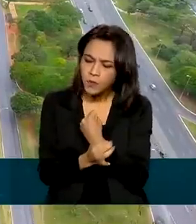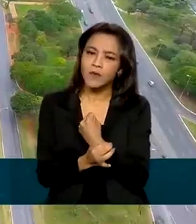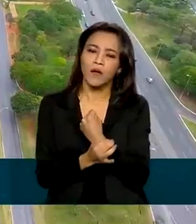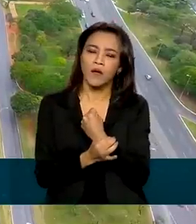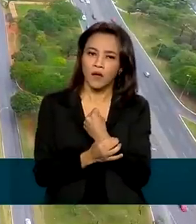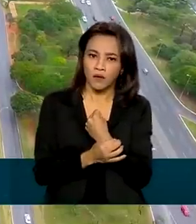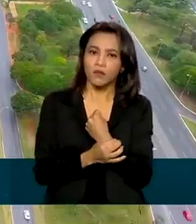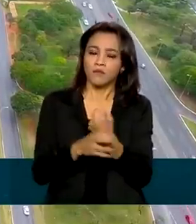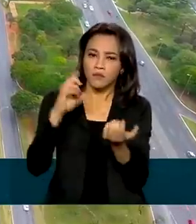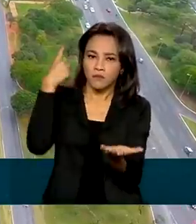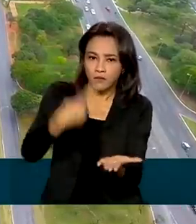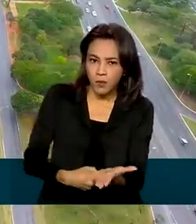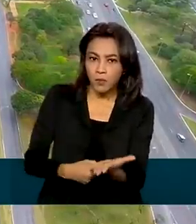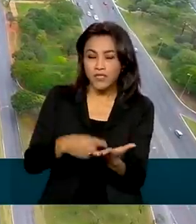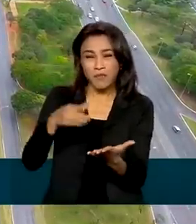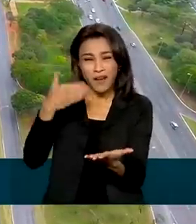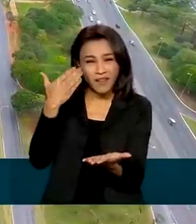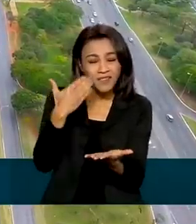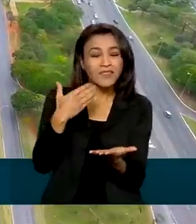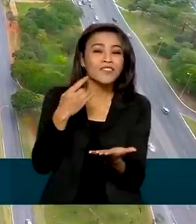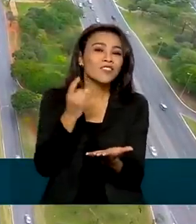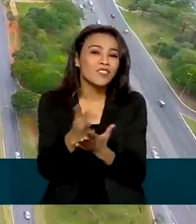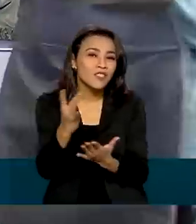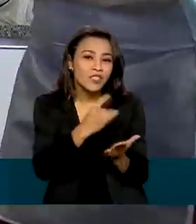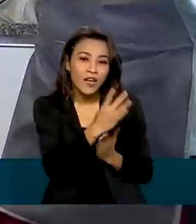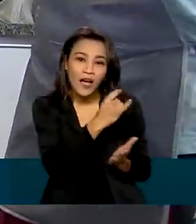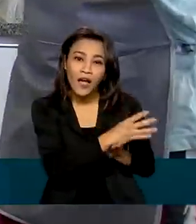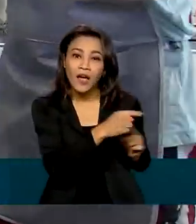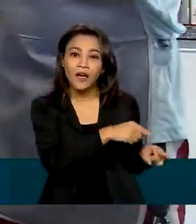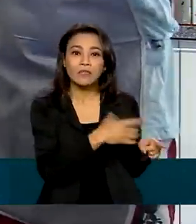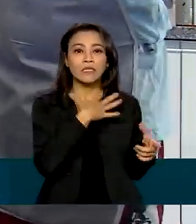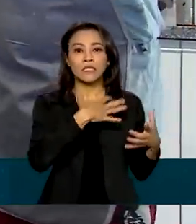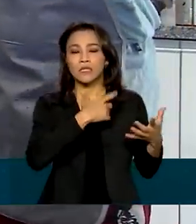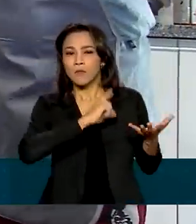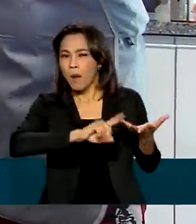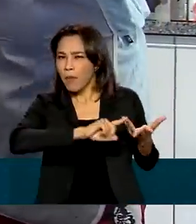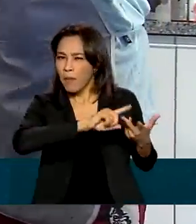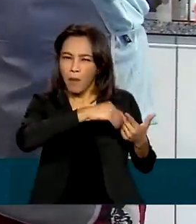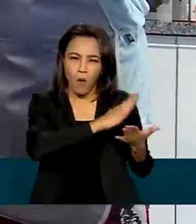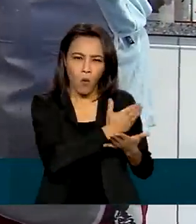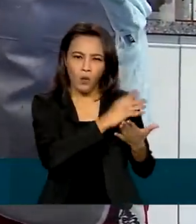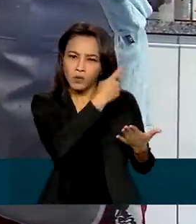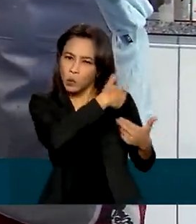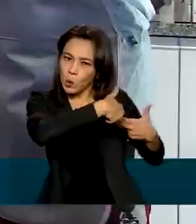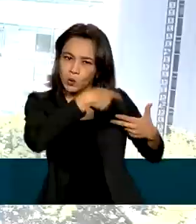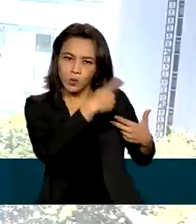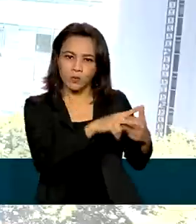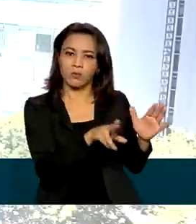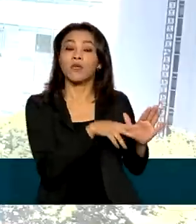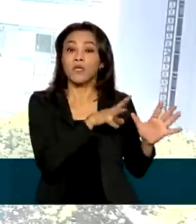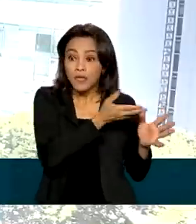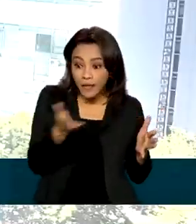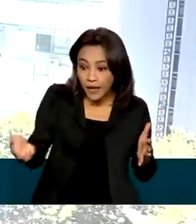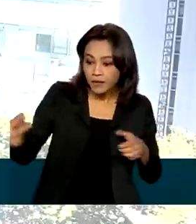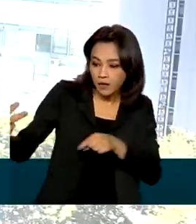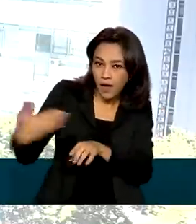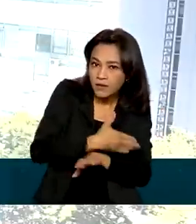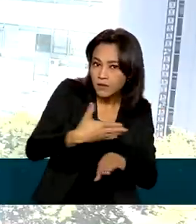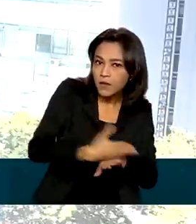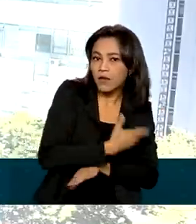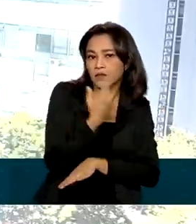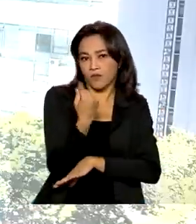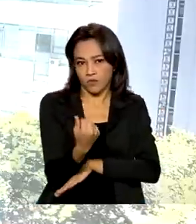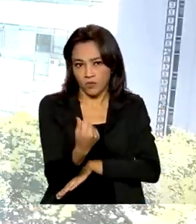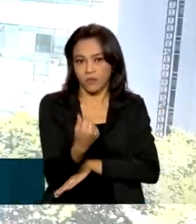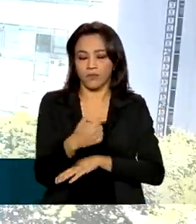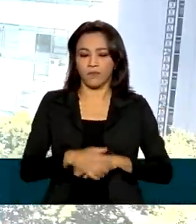forma de destravar a liquidez dos bancos e possibilitar o acesso ao dinheiro. Existe um processo todo